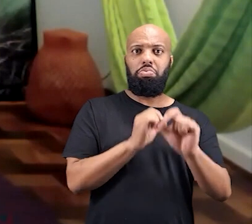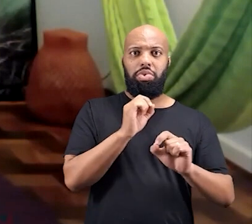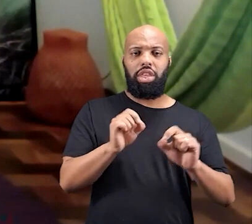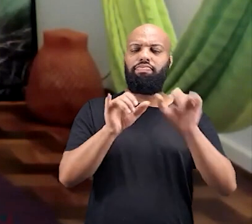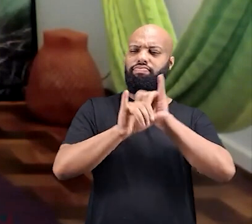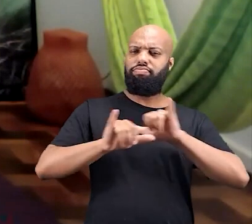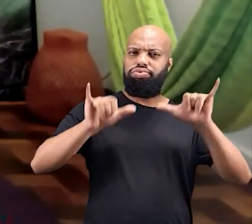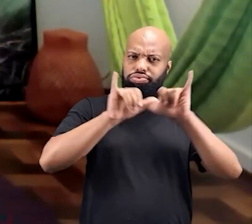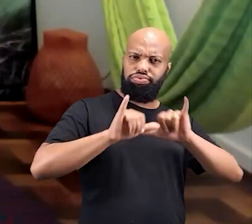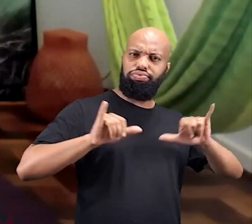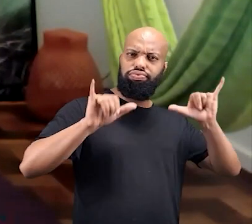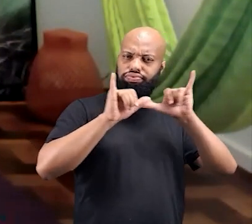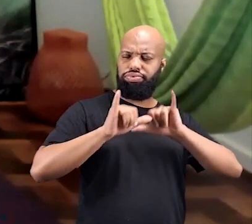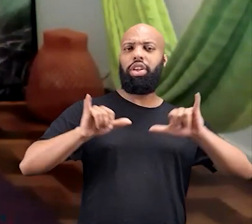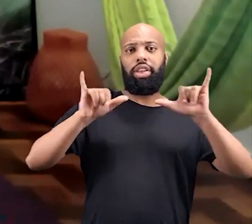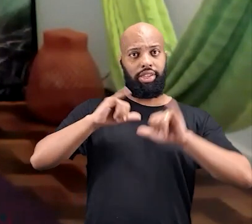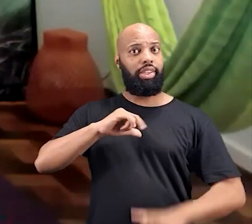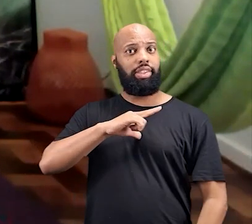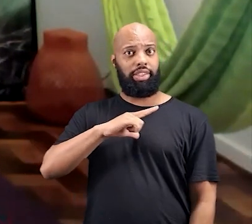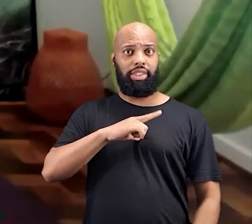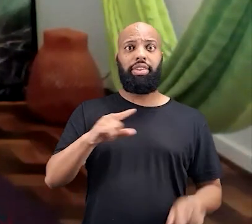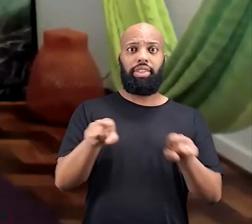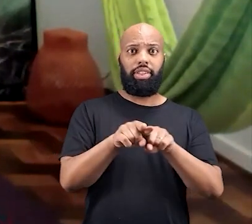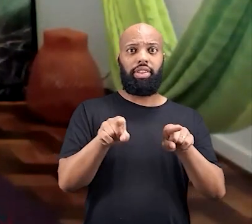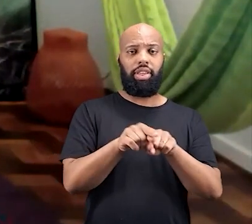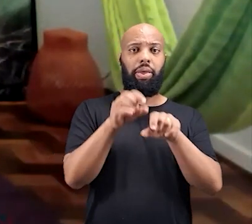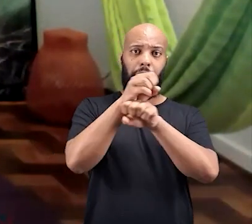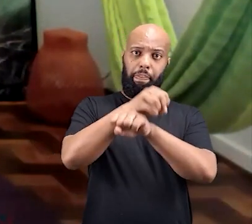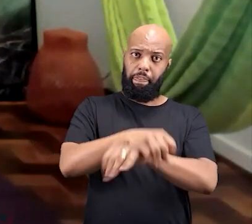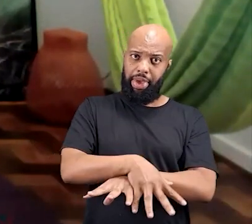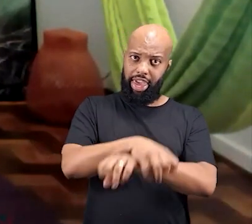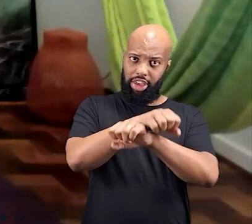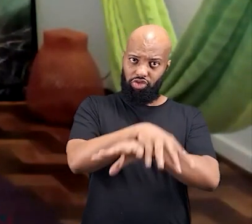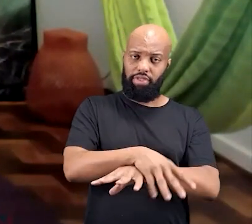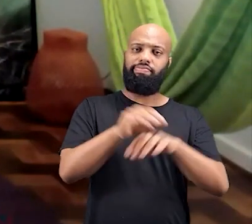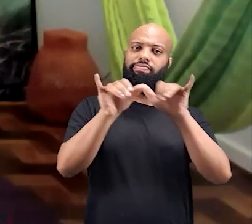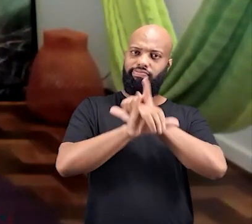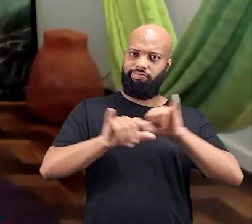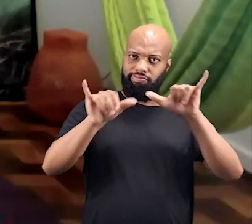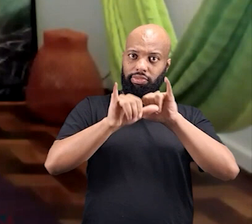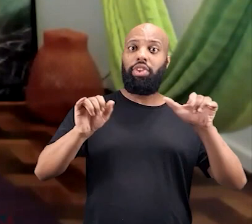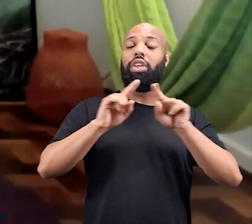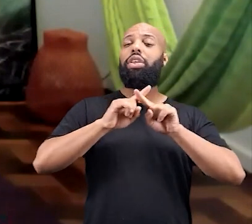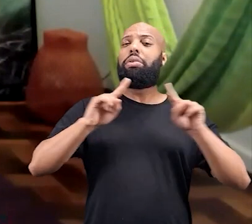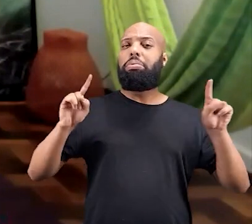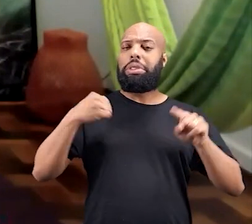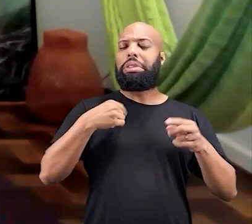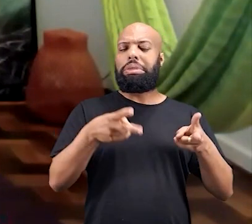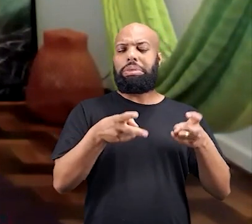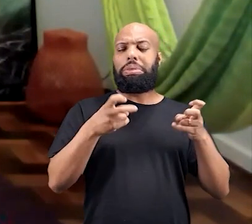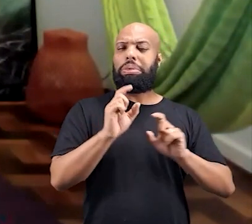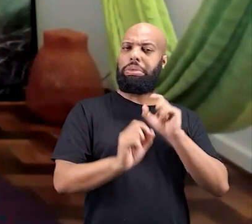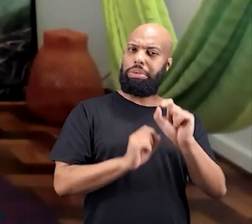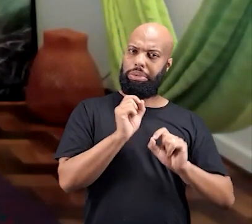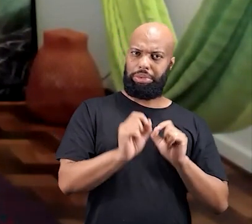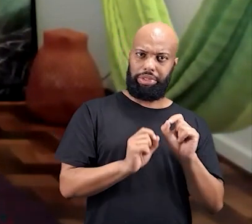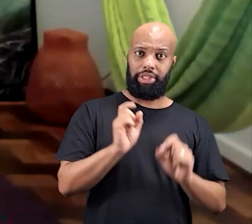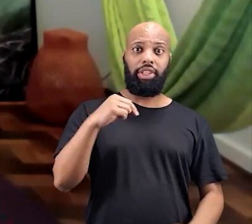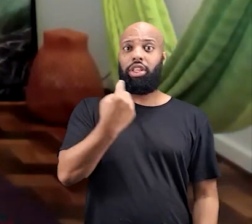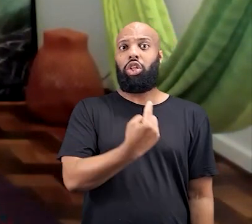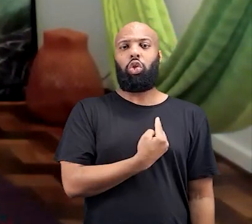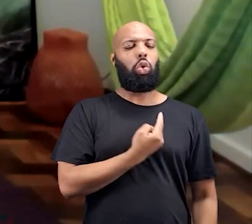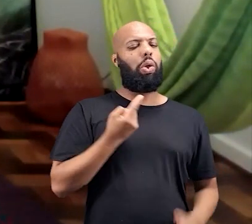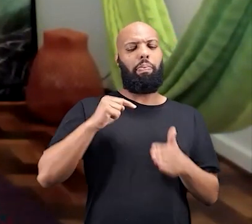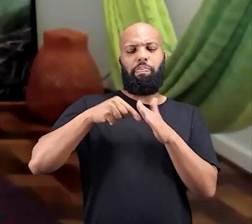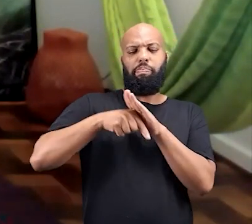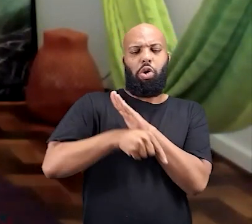bastante comunicado, divulgado, né? Nas nossas mídias. Mas, eu